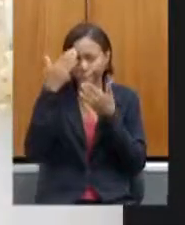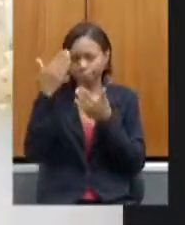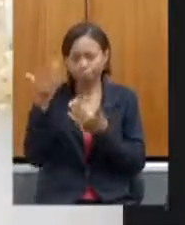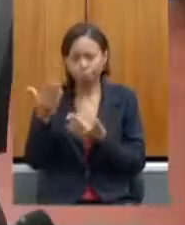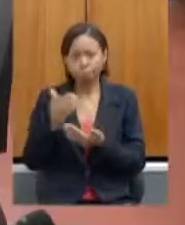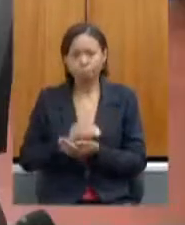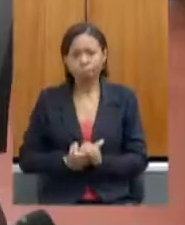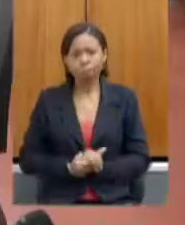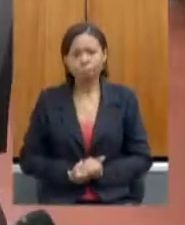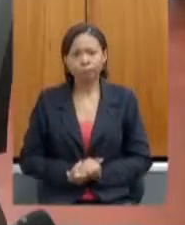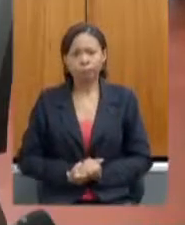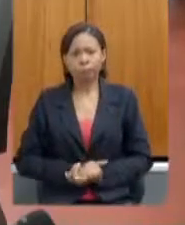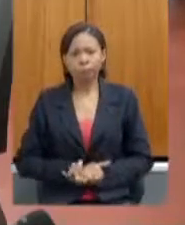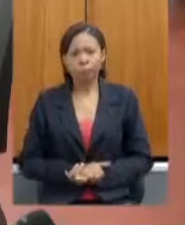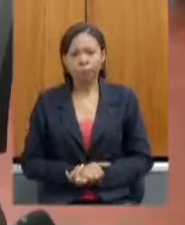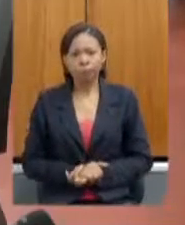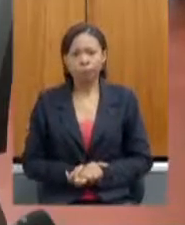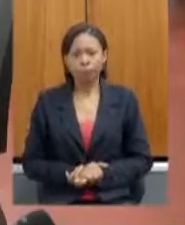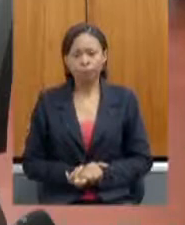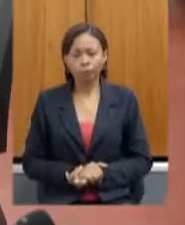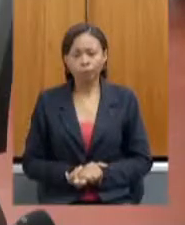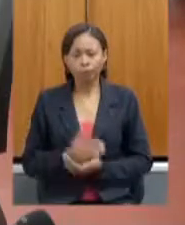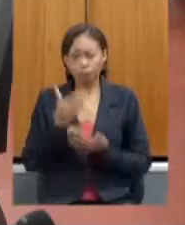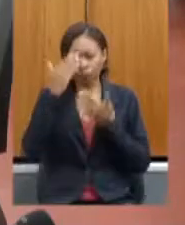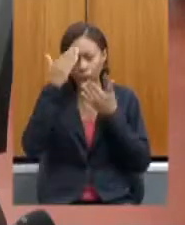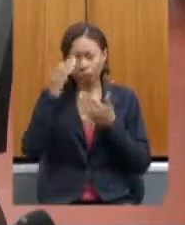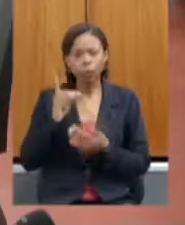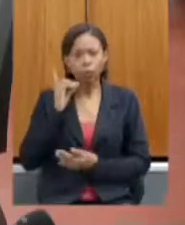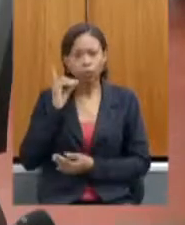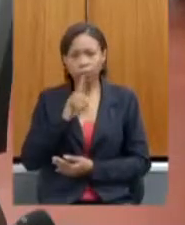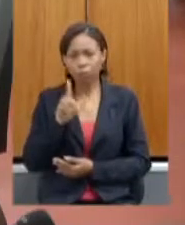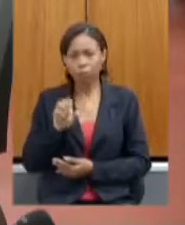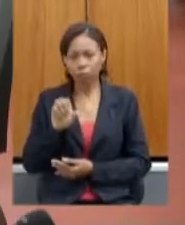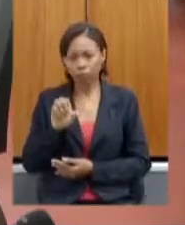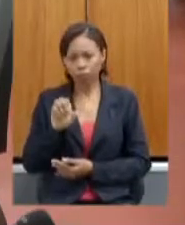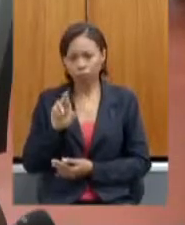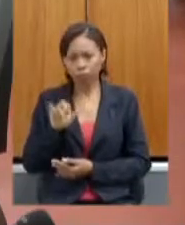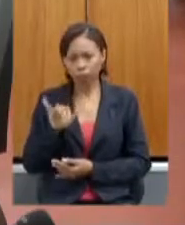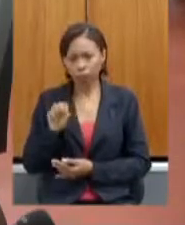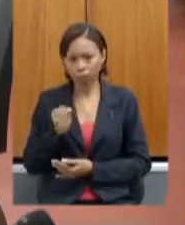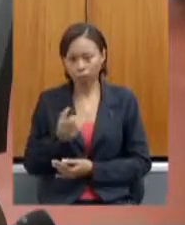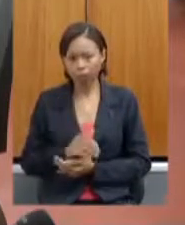Muito obrigado, deputado Zé Reis, com a palavra secretária Ana.